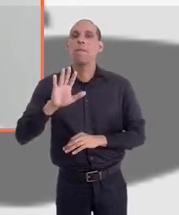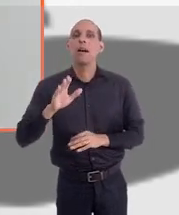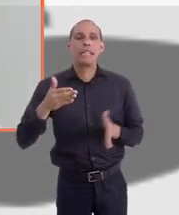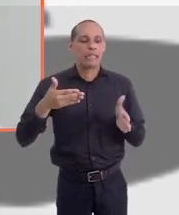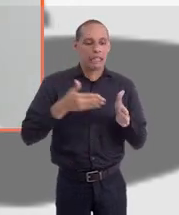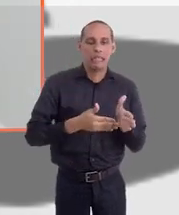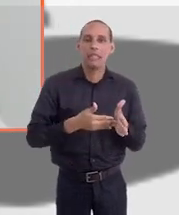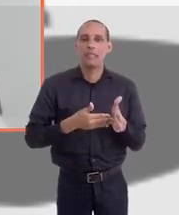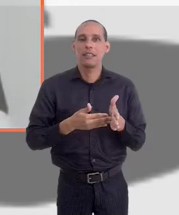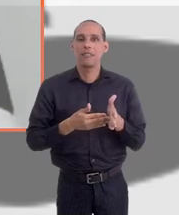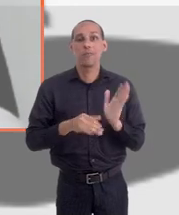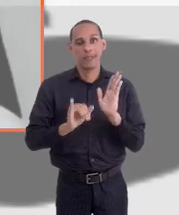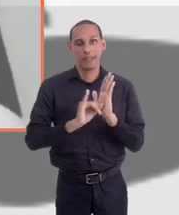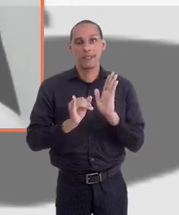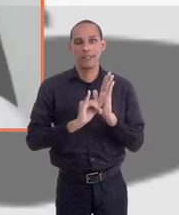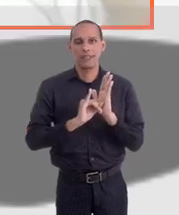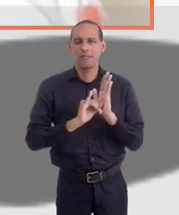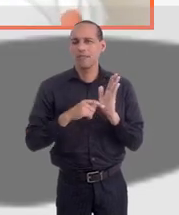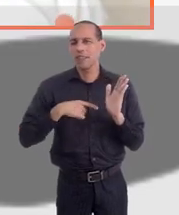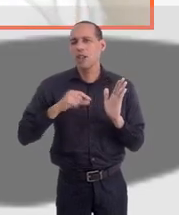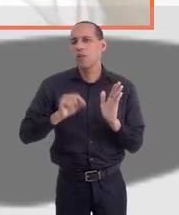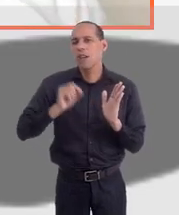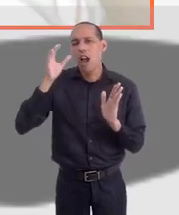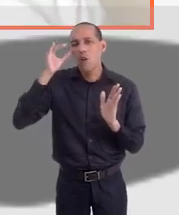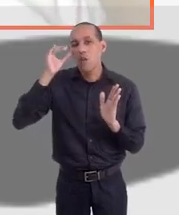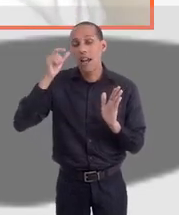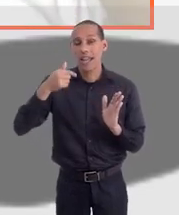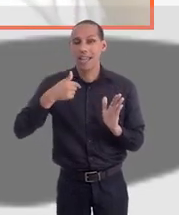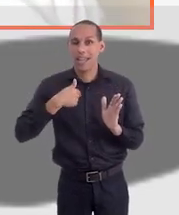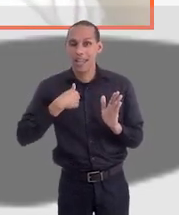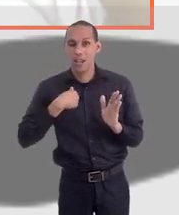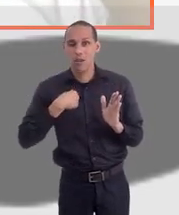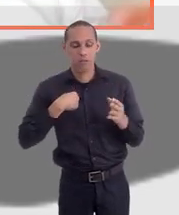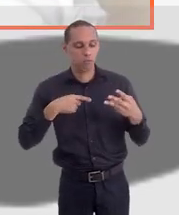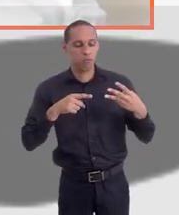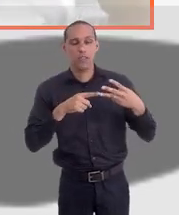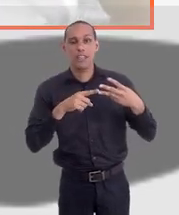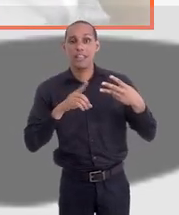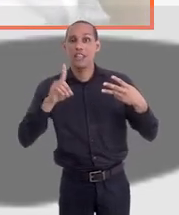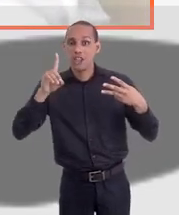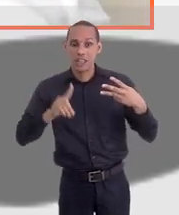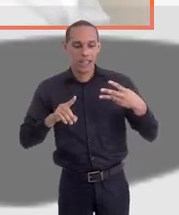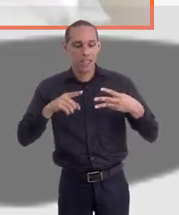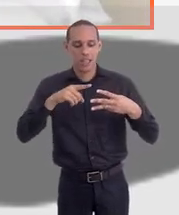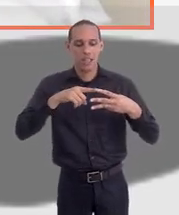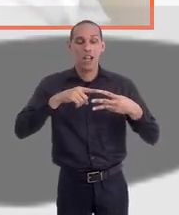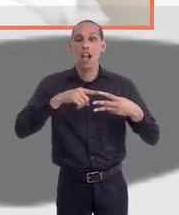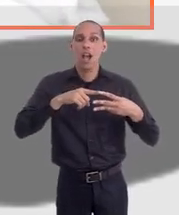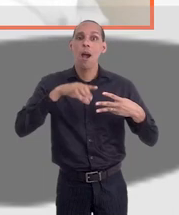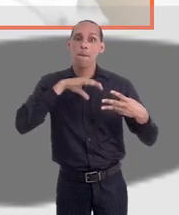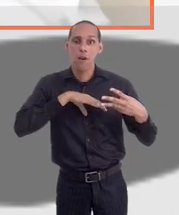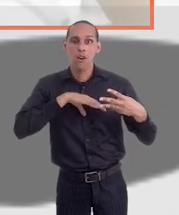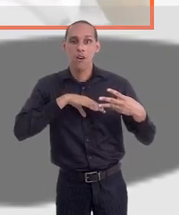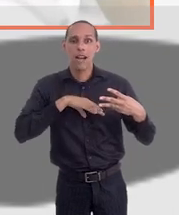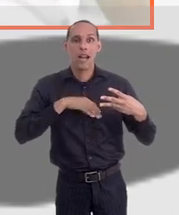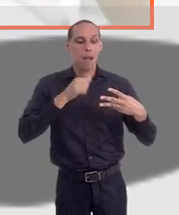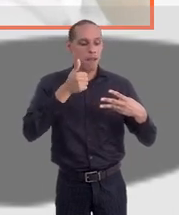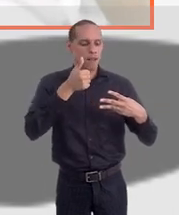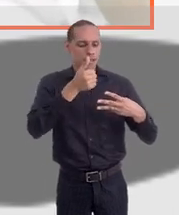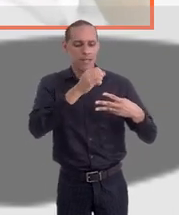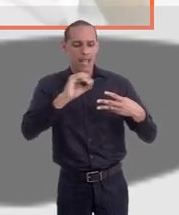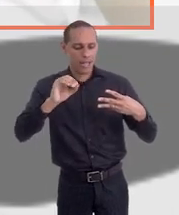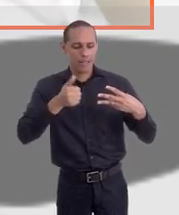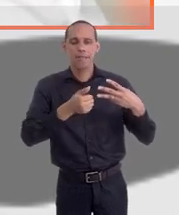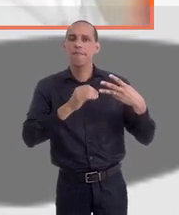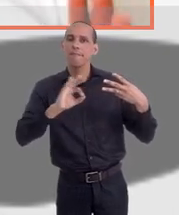eliminadas. O edital trouxe uma curiosidade, que ainda que eu gabaritasse a parte de direito, a parte de língua portuguesa, e não acertasse 5 em